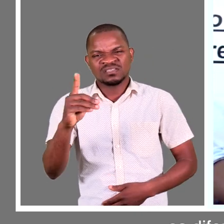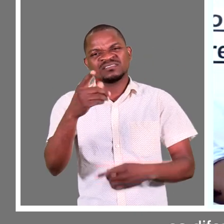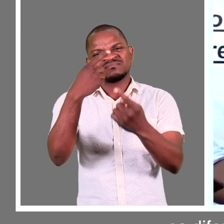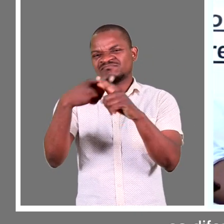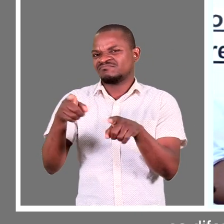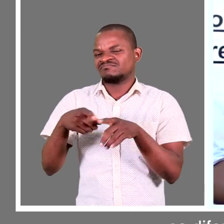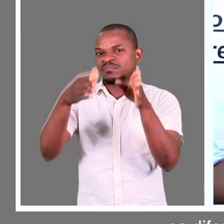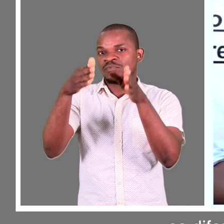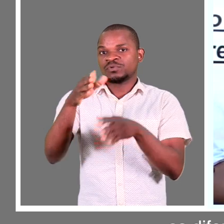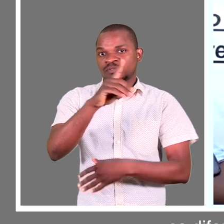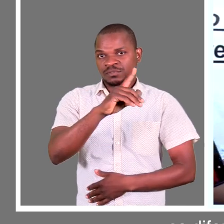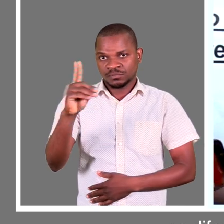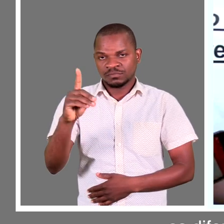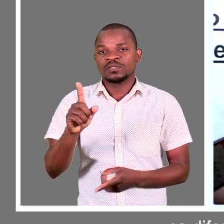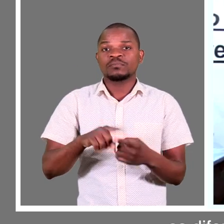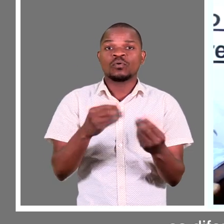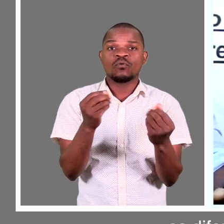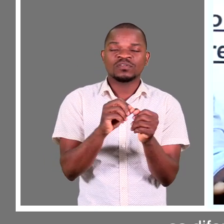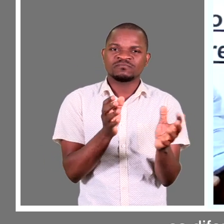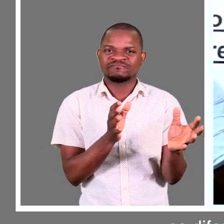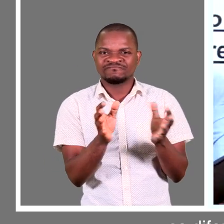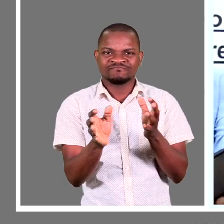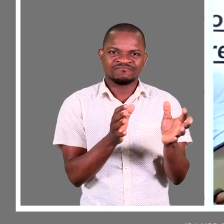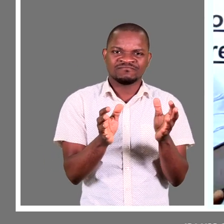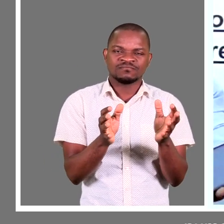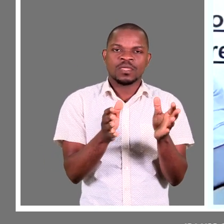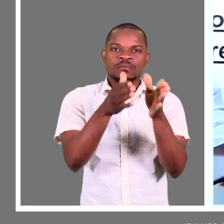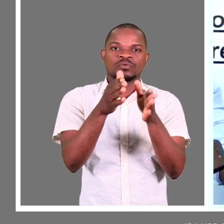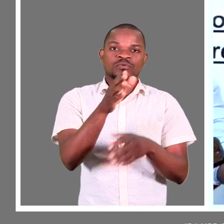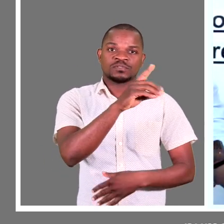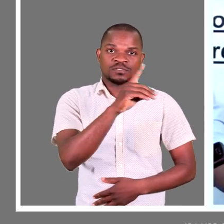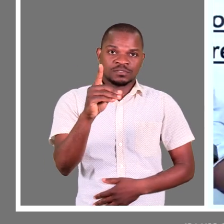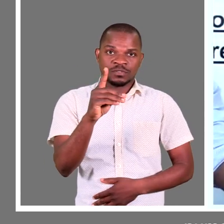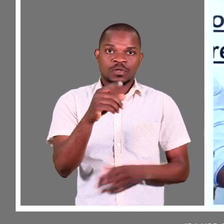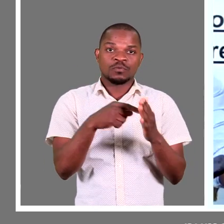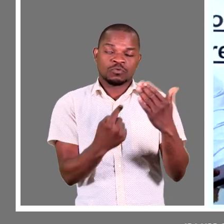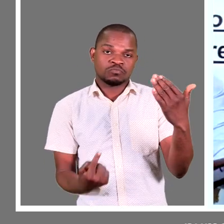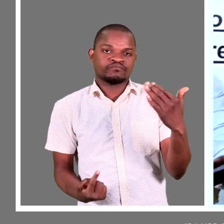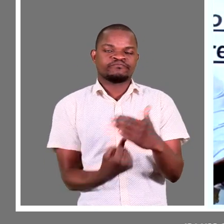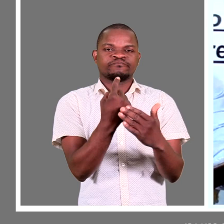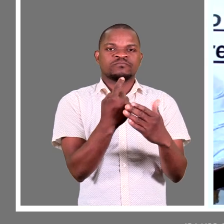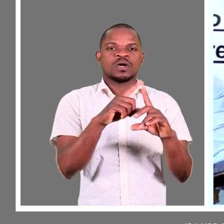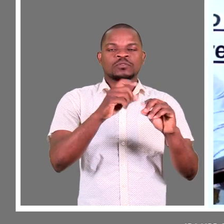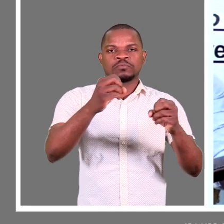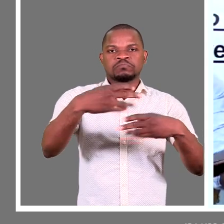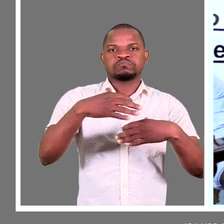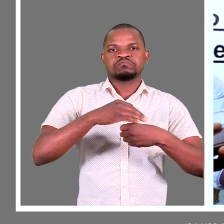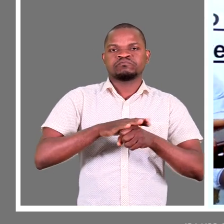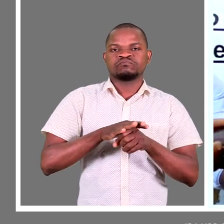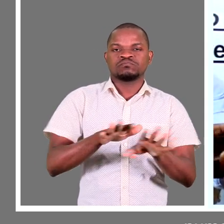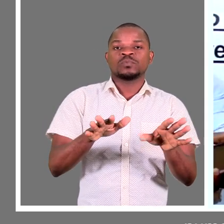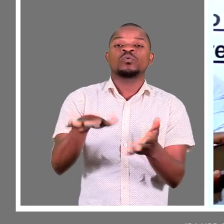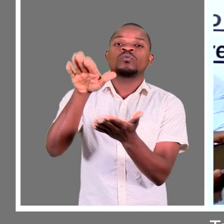deficiência e como lidar com uma pessoa com deficiência numa situação de uma infecção com a Covid-19 dentro